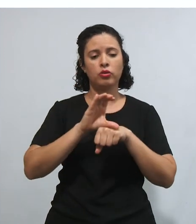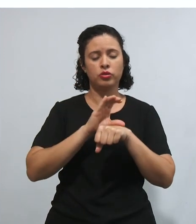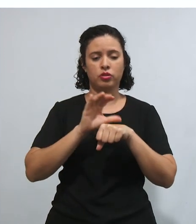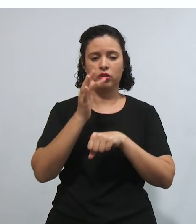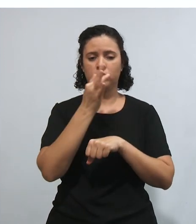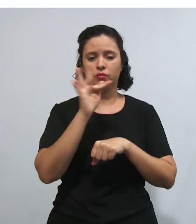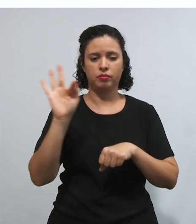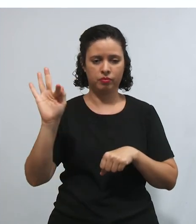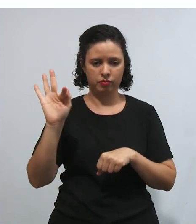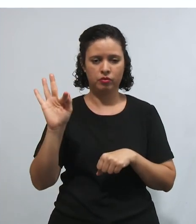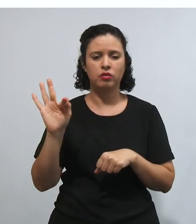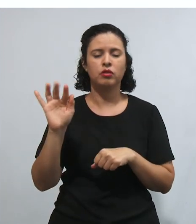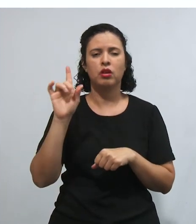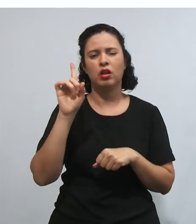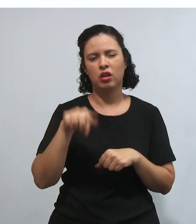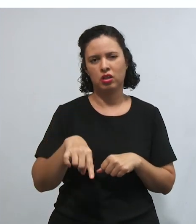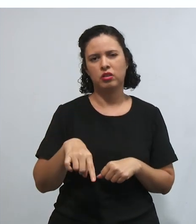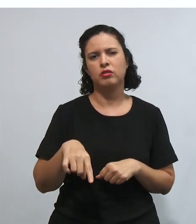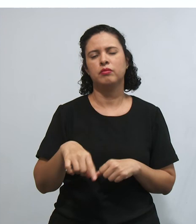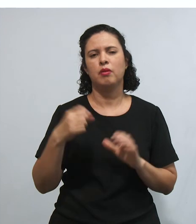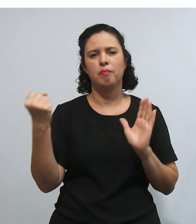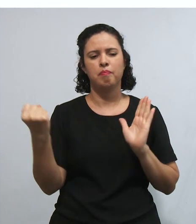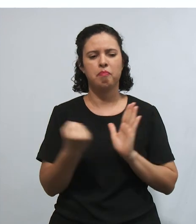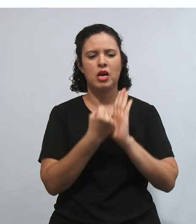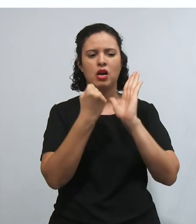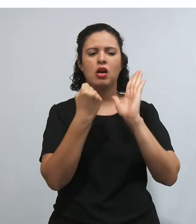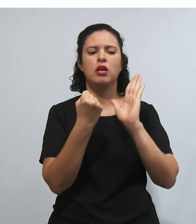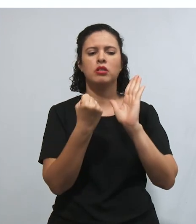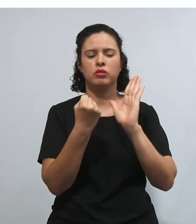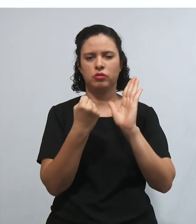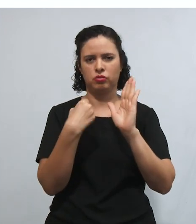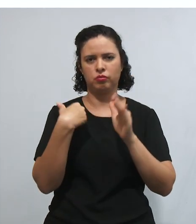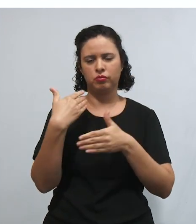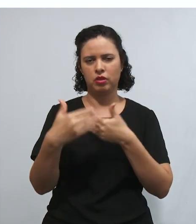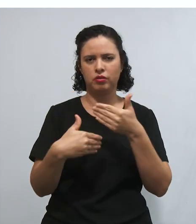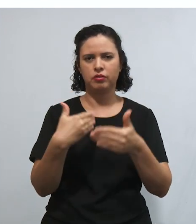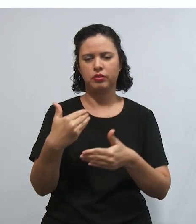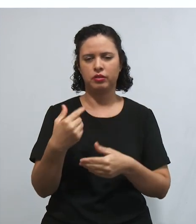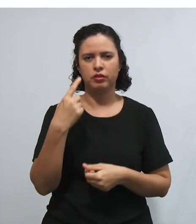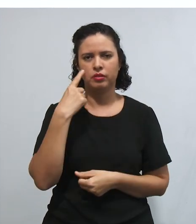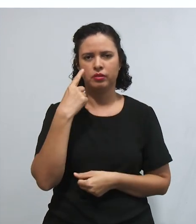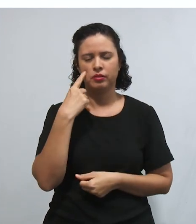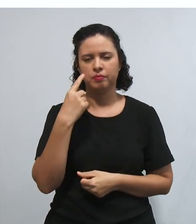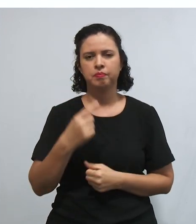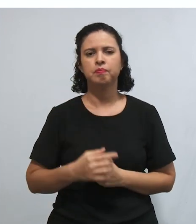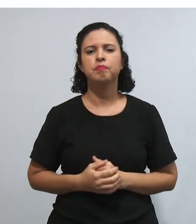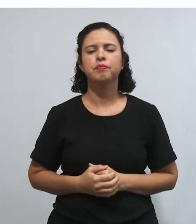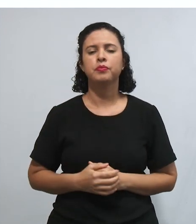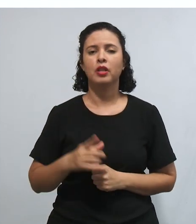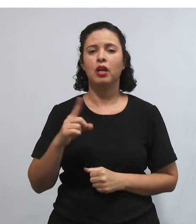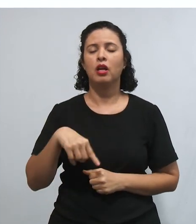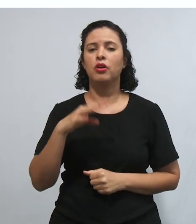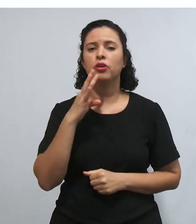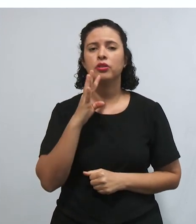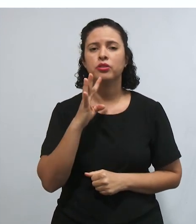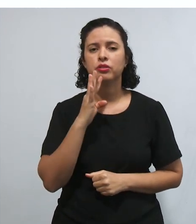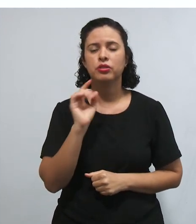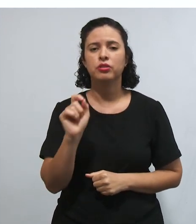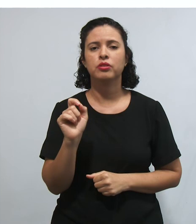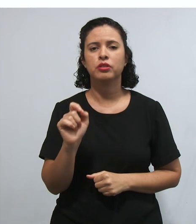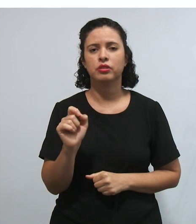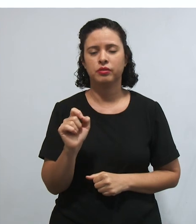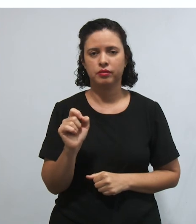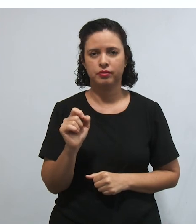foi, sem dúvida, um dos marcos deste avanço. Olha só. Ela é conhecida, inclusive, pessoal,